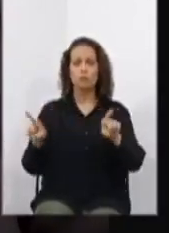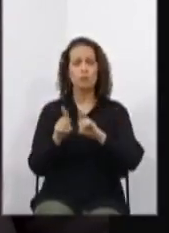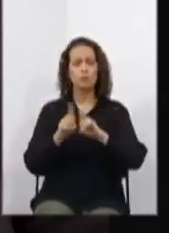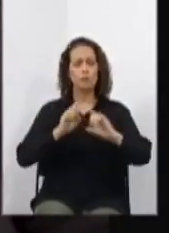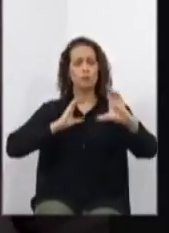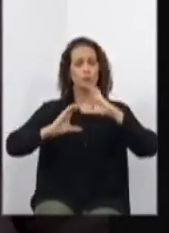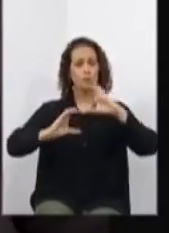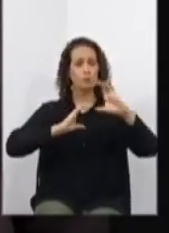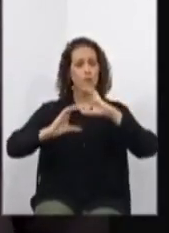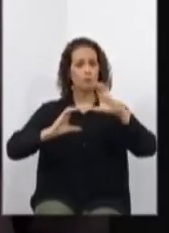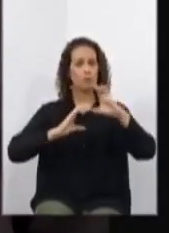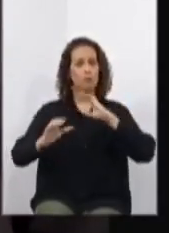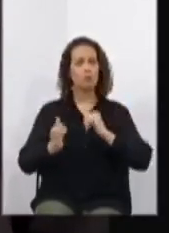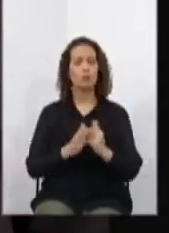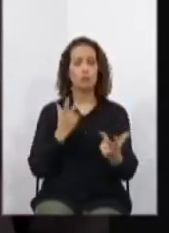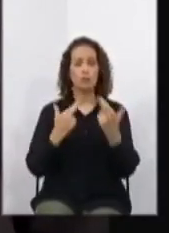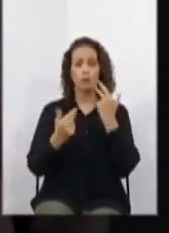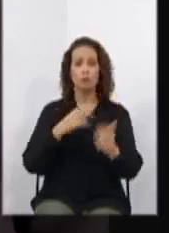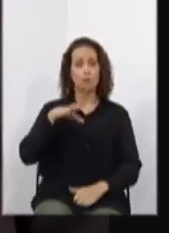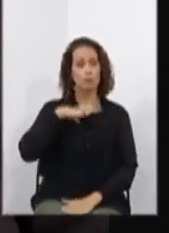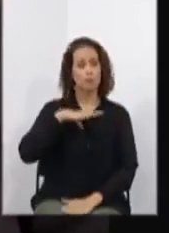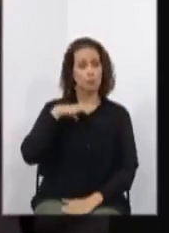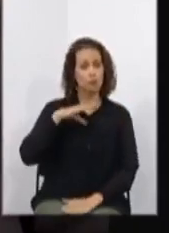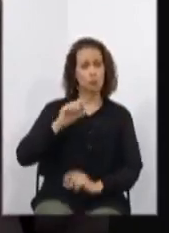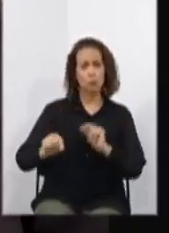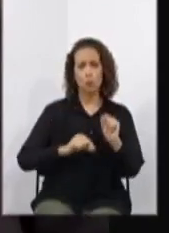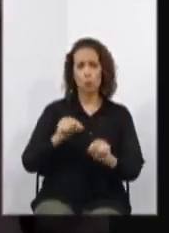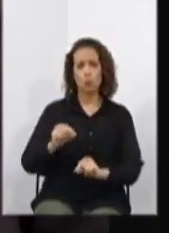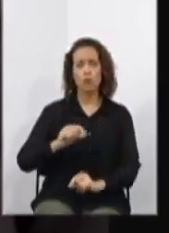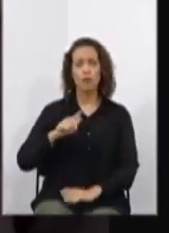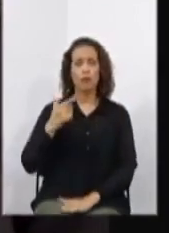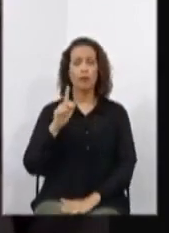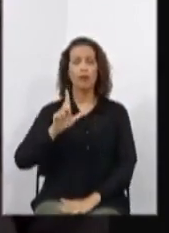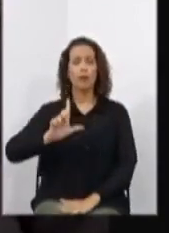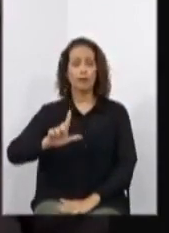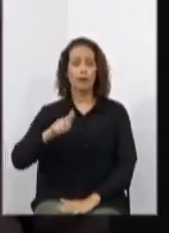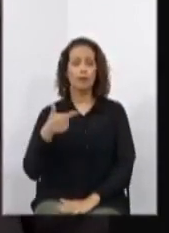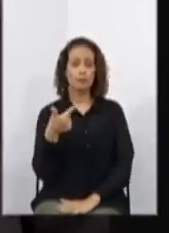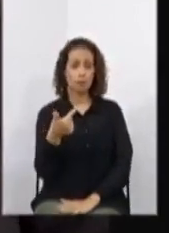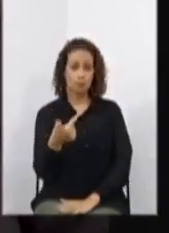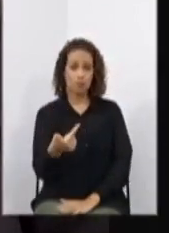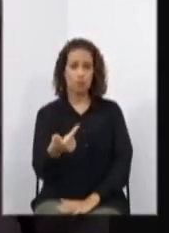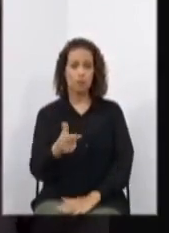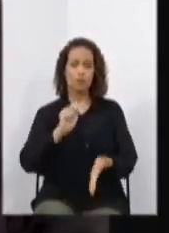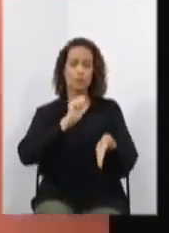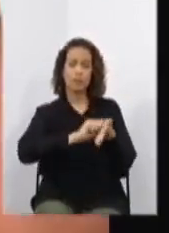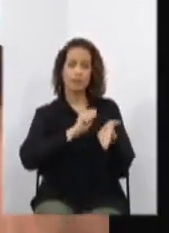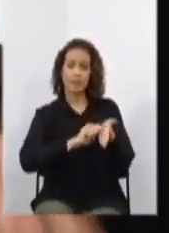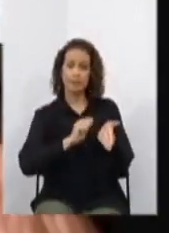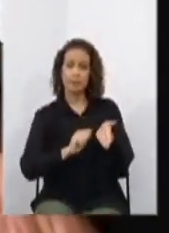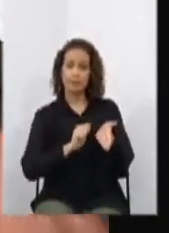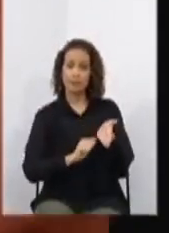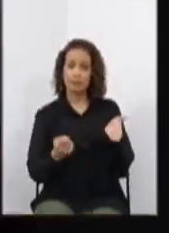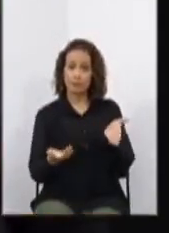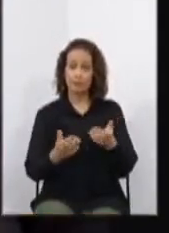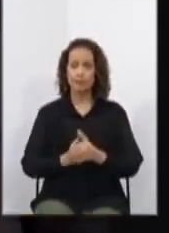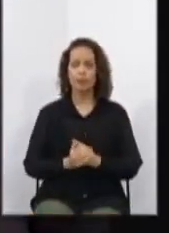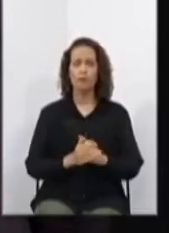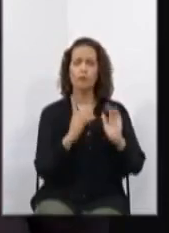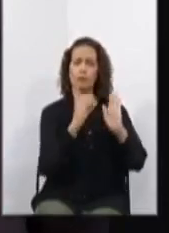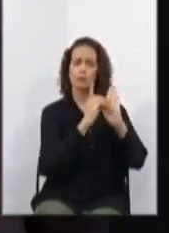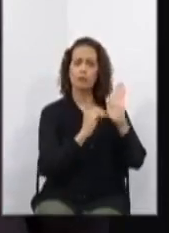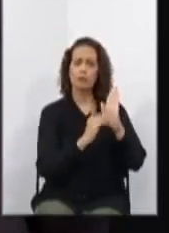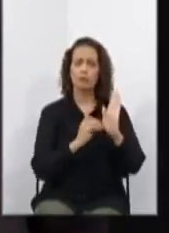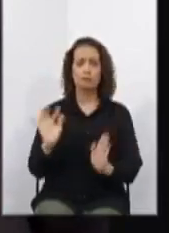e a língua portuguesa como segunda língua na modalidade escrita. No decreto